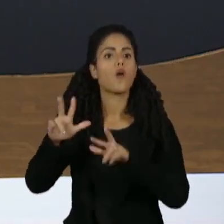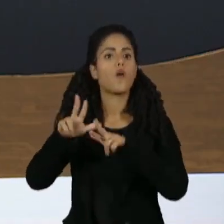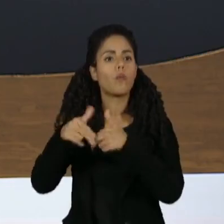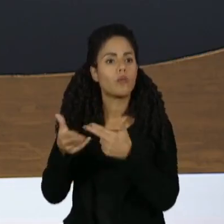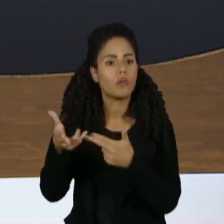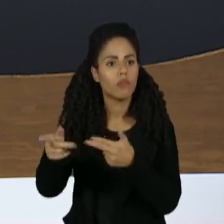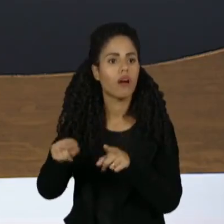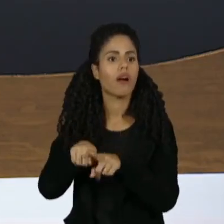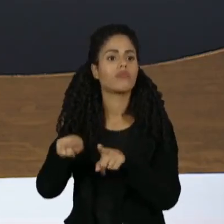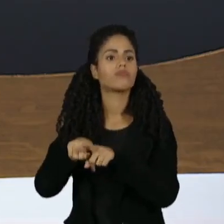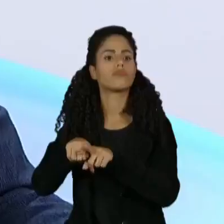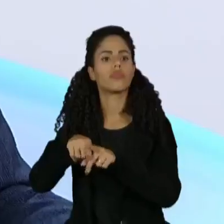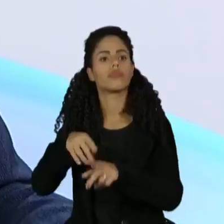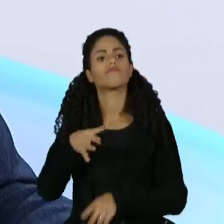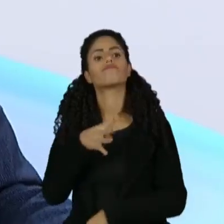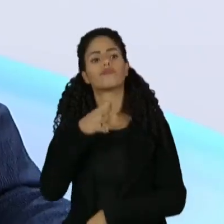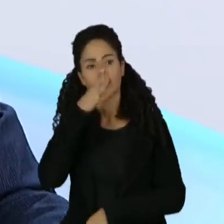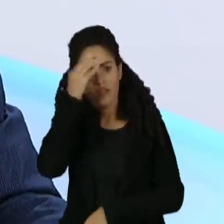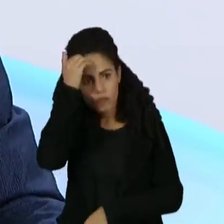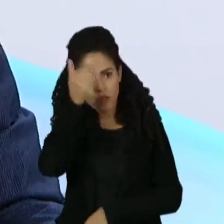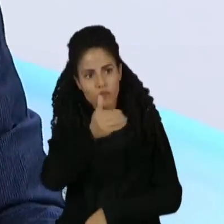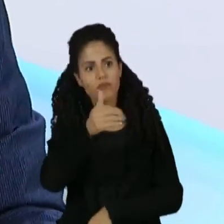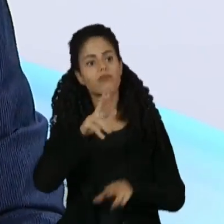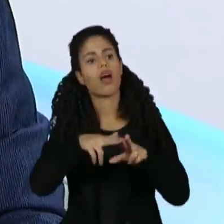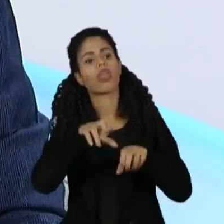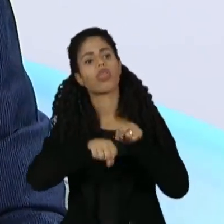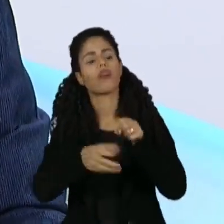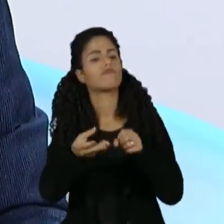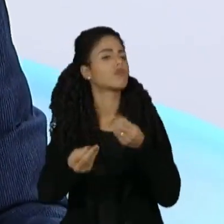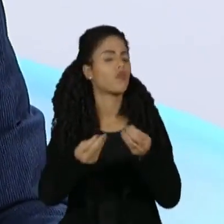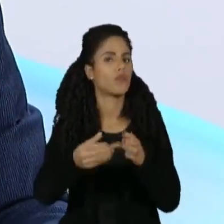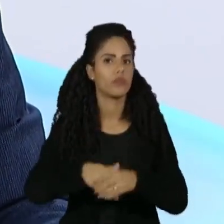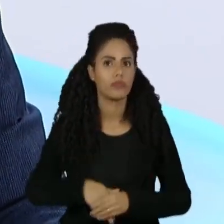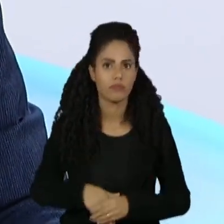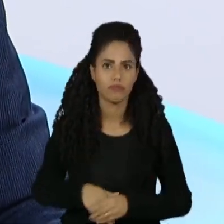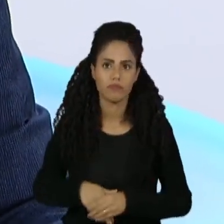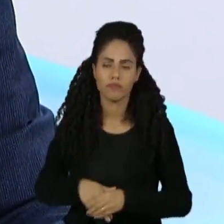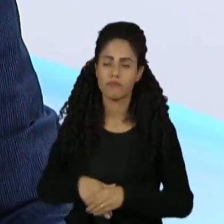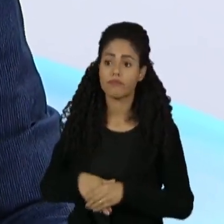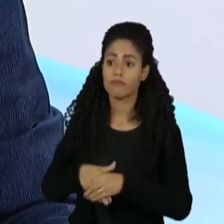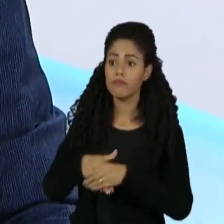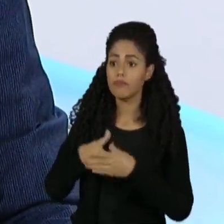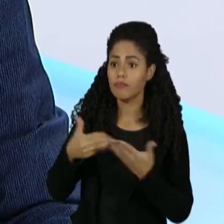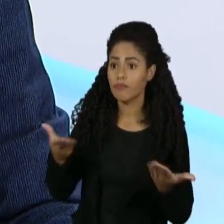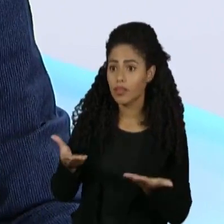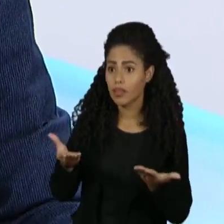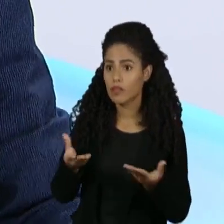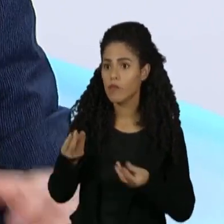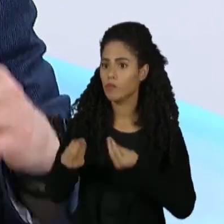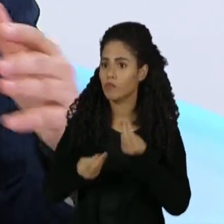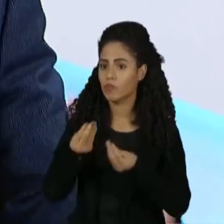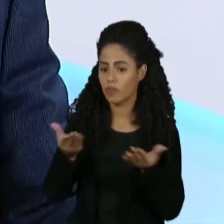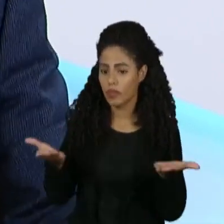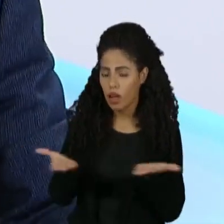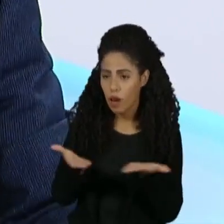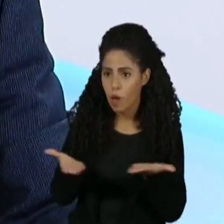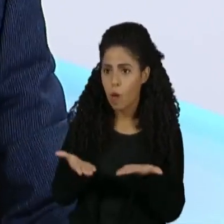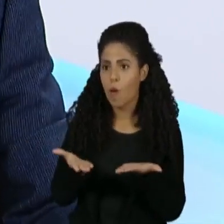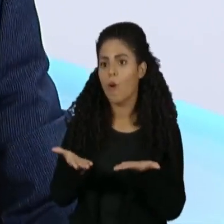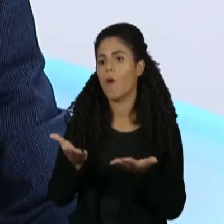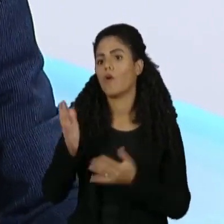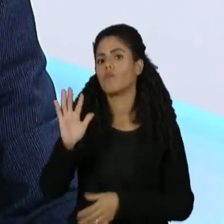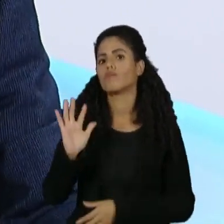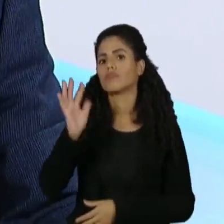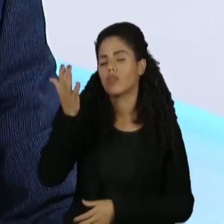do clube até hoje? Primeiro, Vera, o Rames tem 32 anos, eu não acho ele uma pessoa no estado atual da competição,